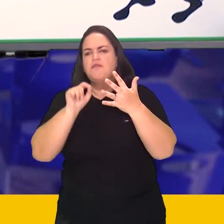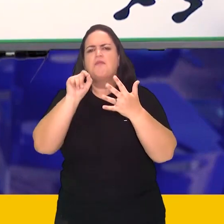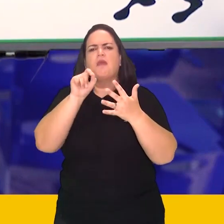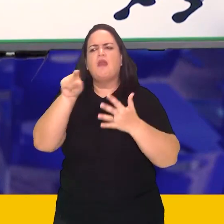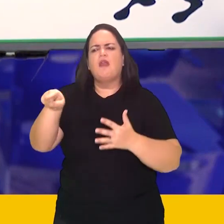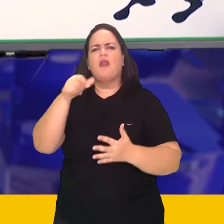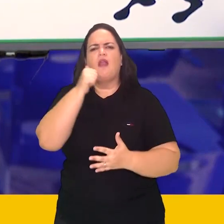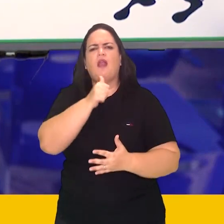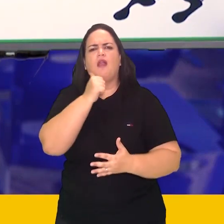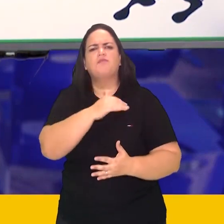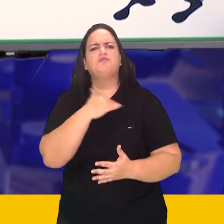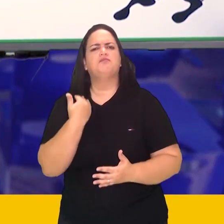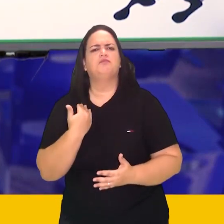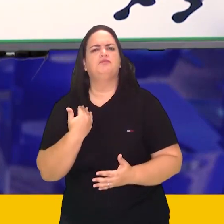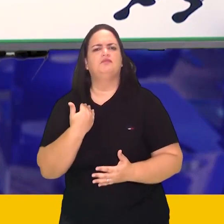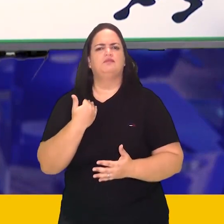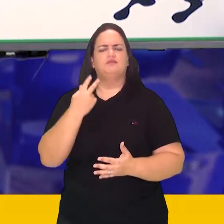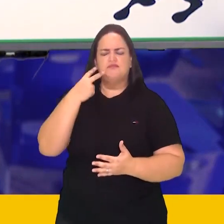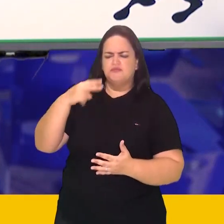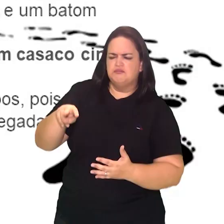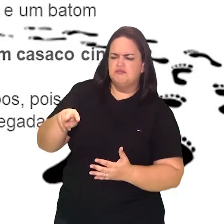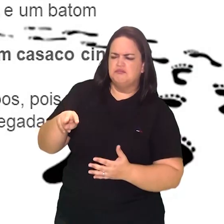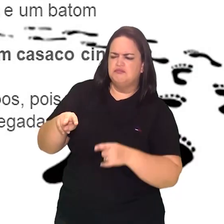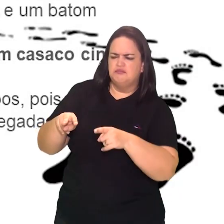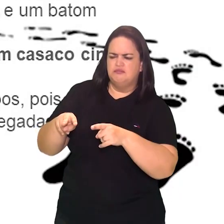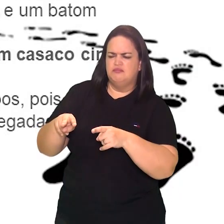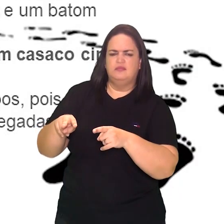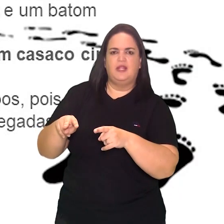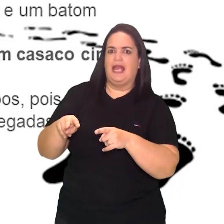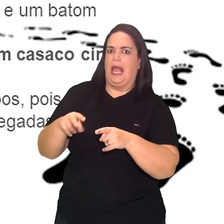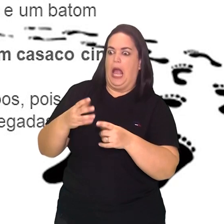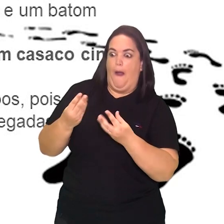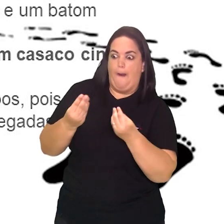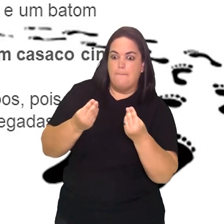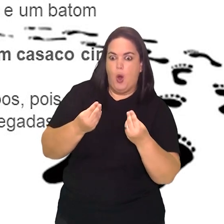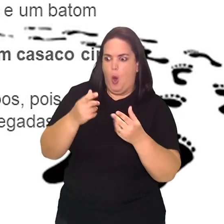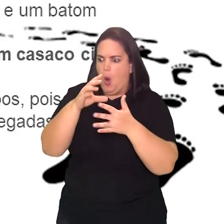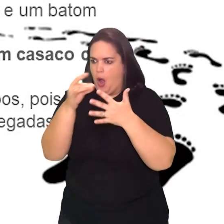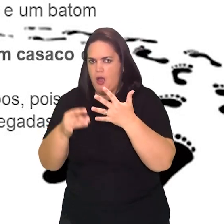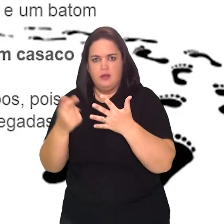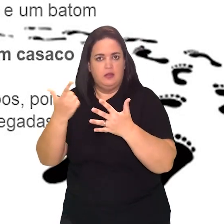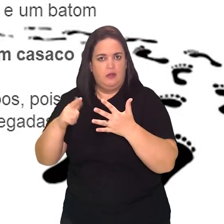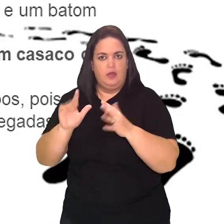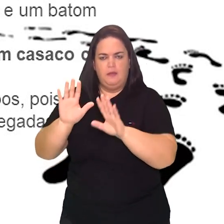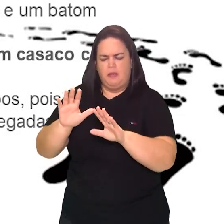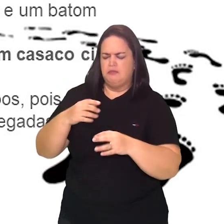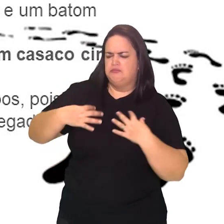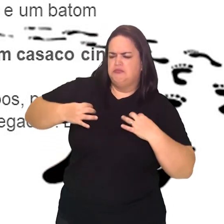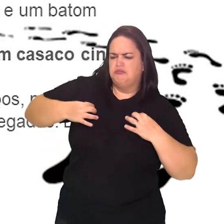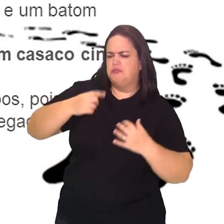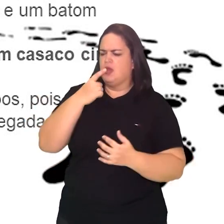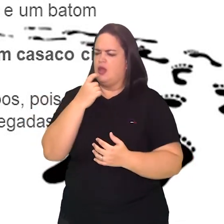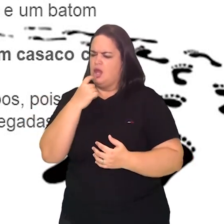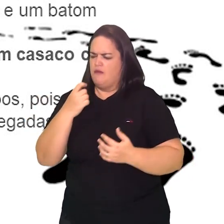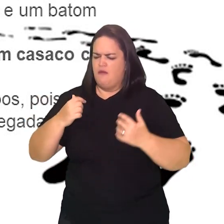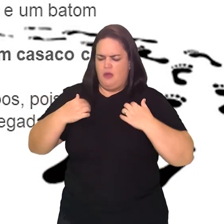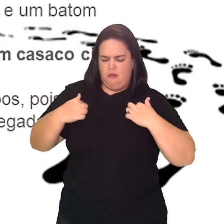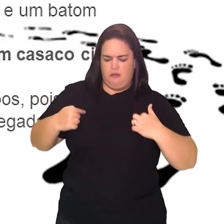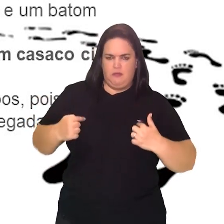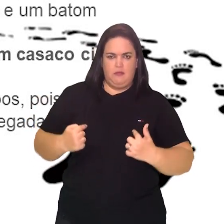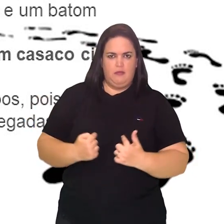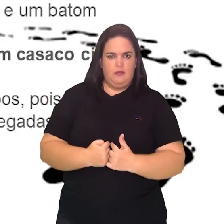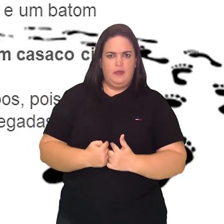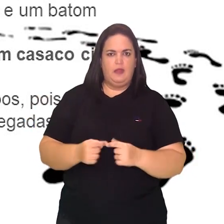olhando para o seu cadáver? Não muito. A gente sabe que ela trajava um vestido vermelho, bem decotado, e um casaco